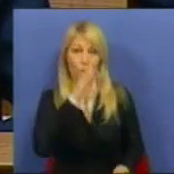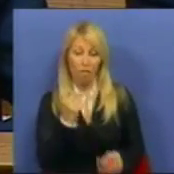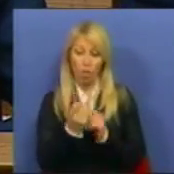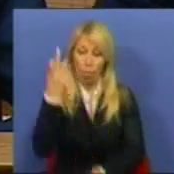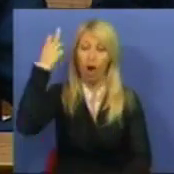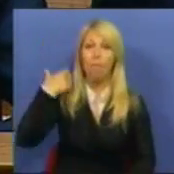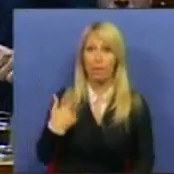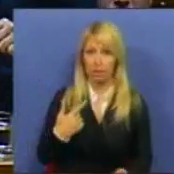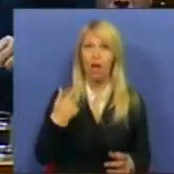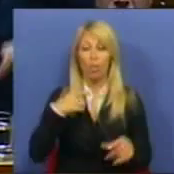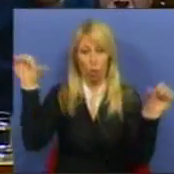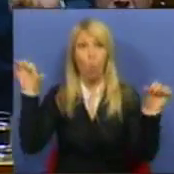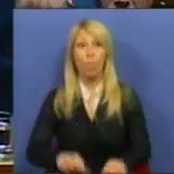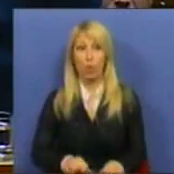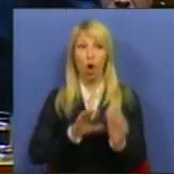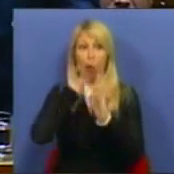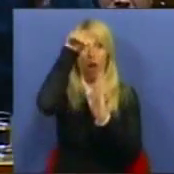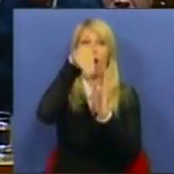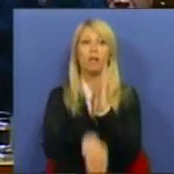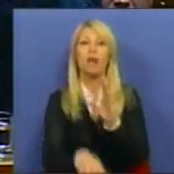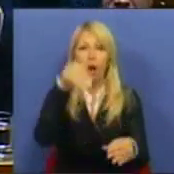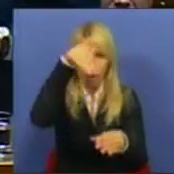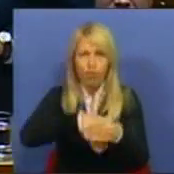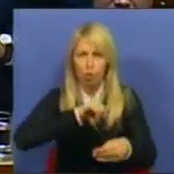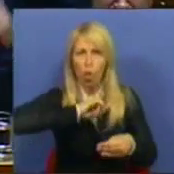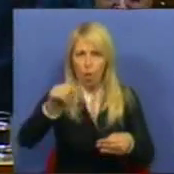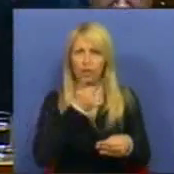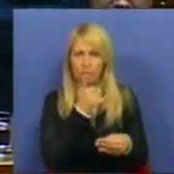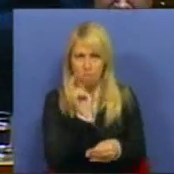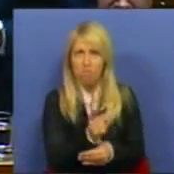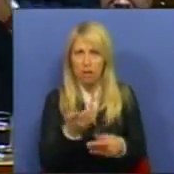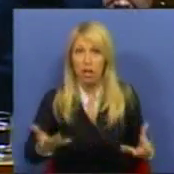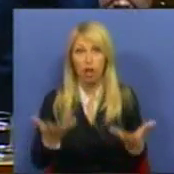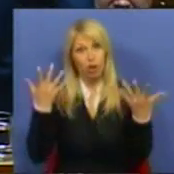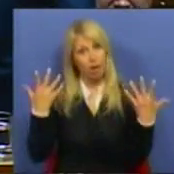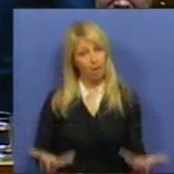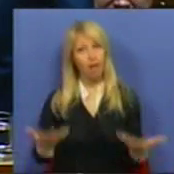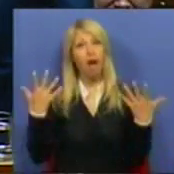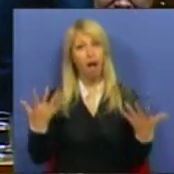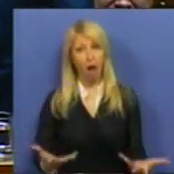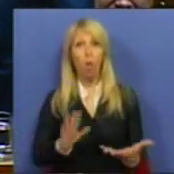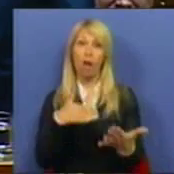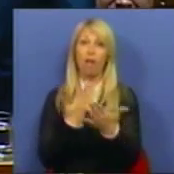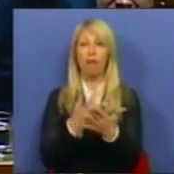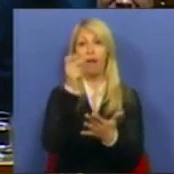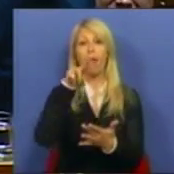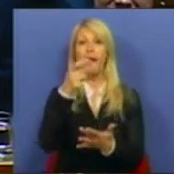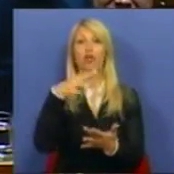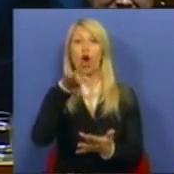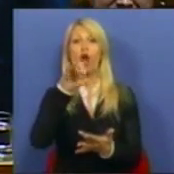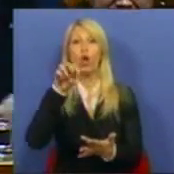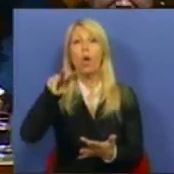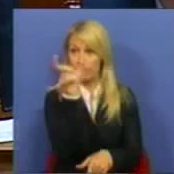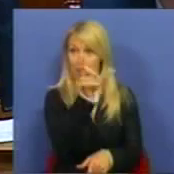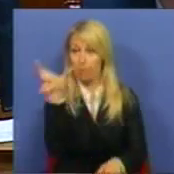no pior da recessão, votou contra estas medidas que agora levam a que António Mechia tenha 3 milhões